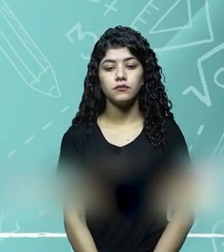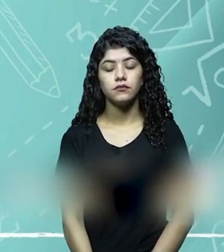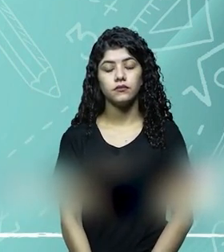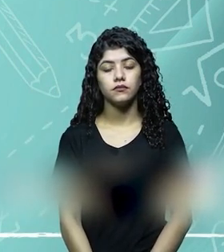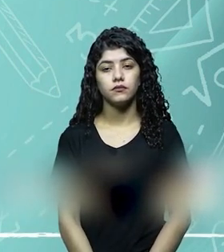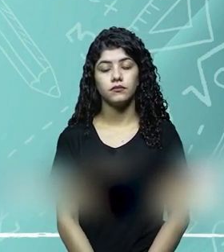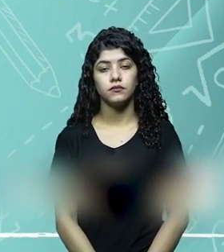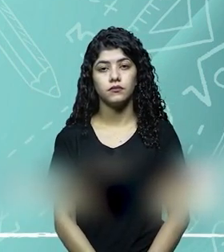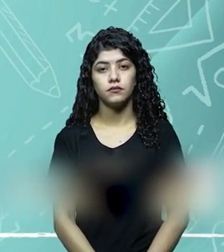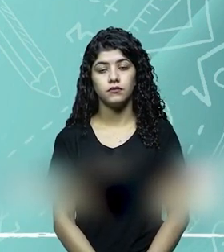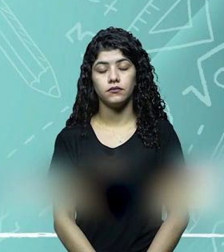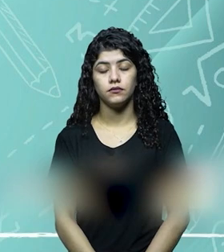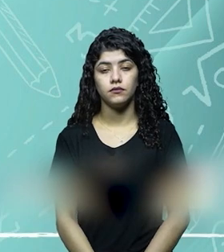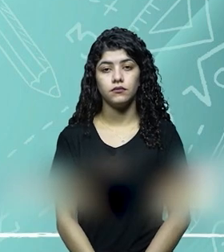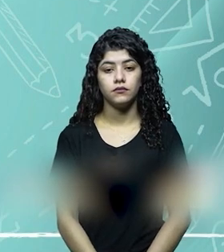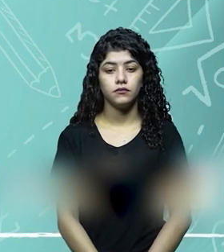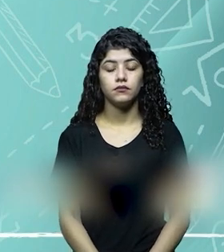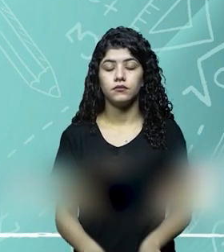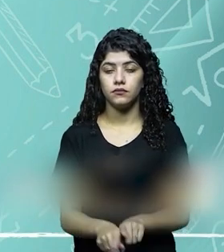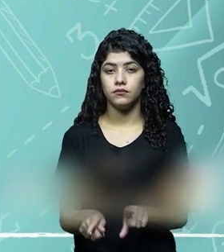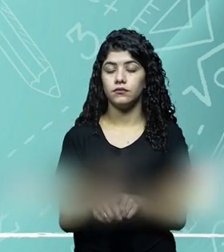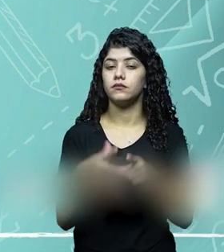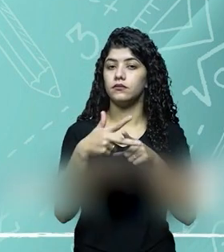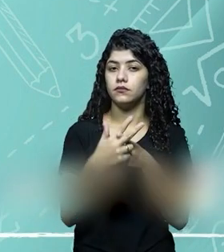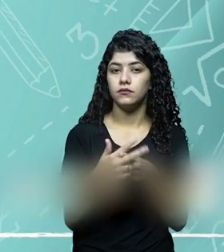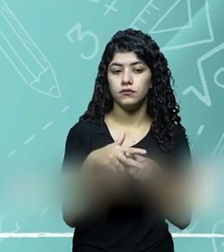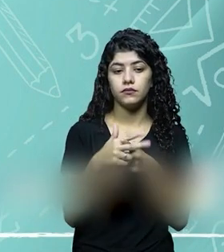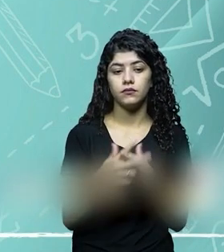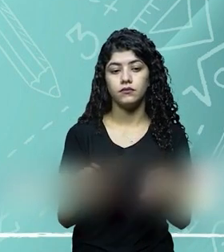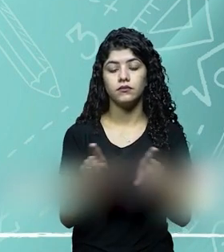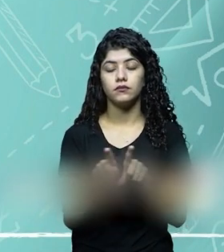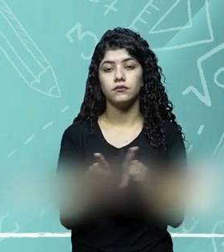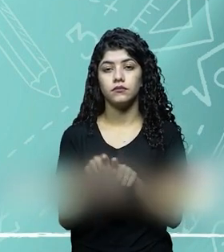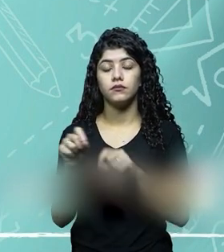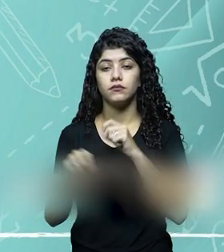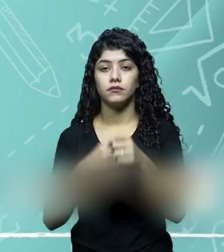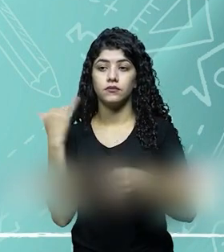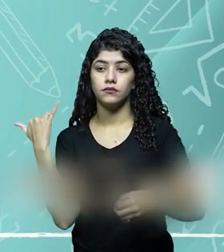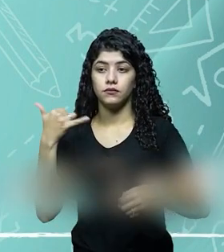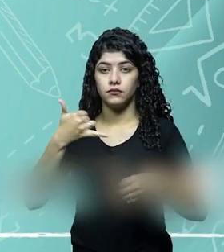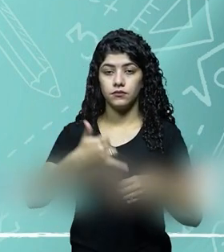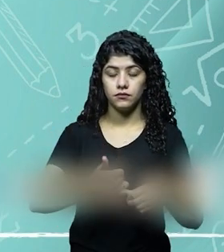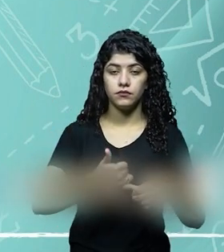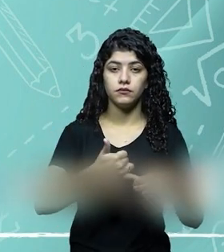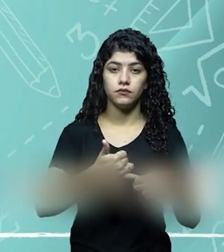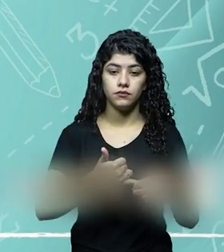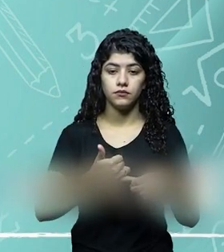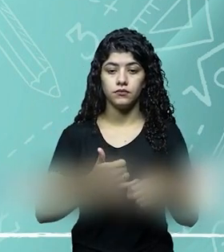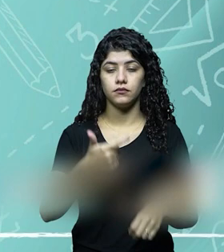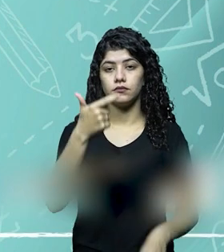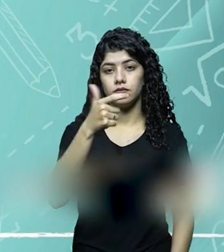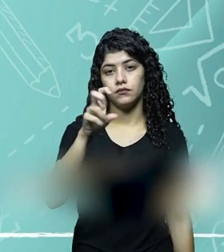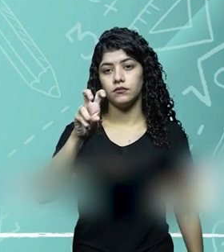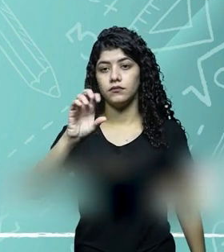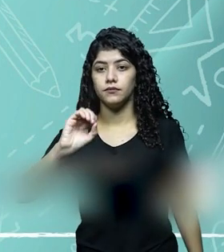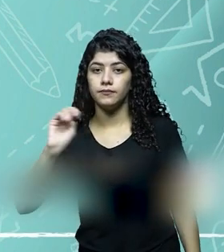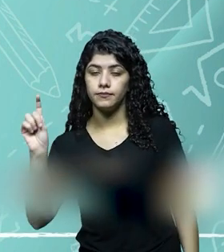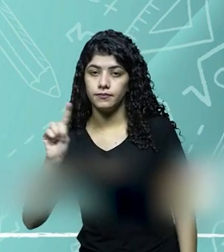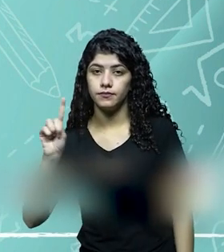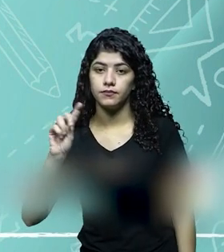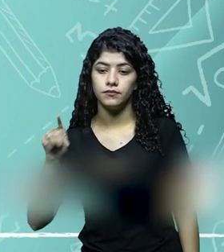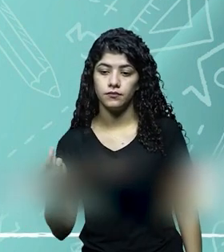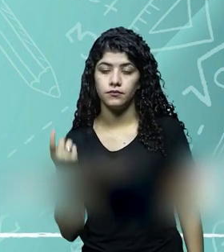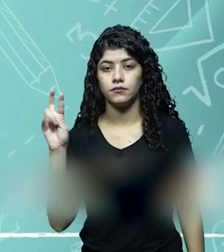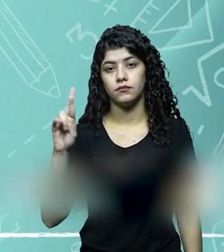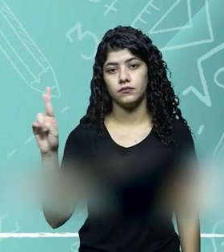no caso também pode ter sido o quê? Serviço mecânico, também ele consumiu combustível, 2.500 reais, de óleo